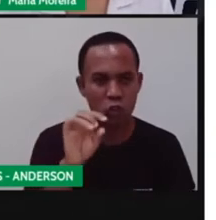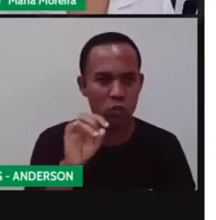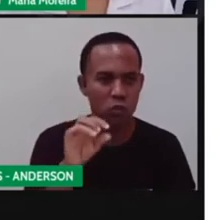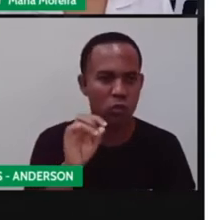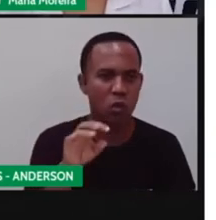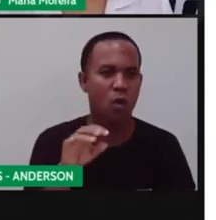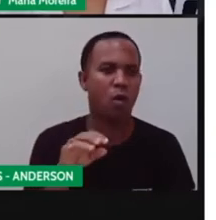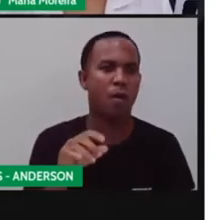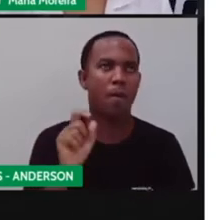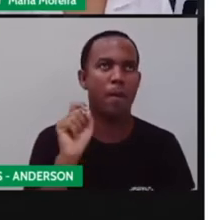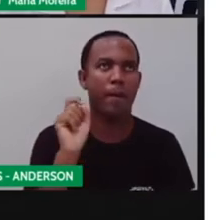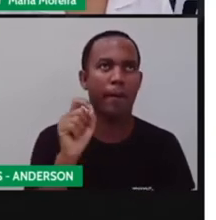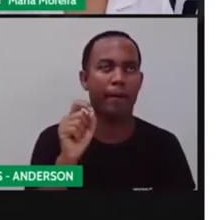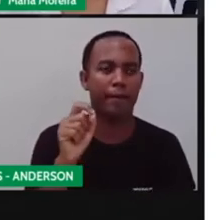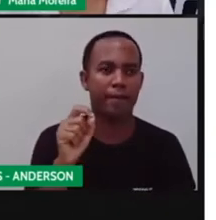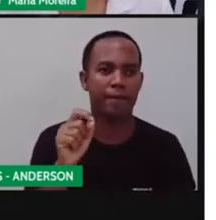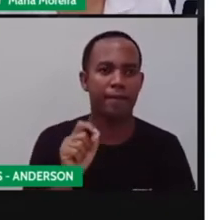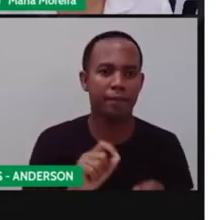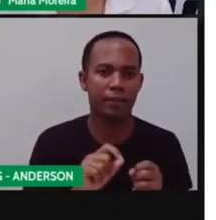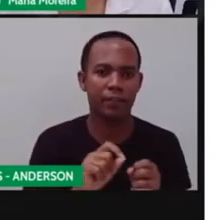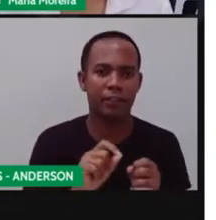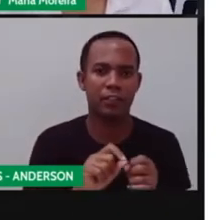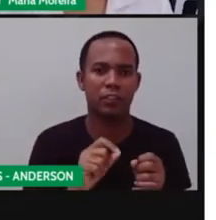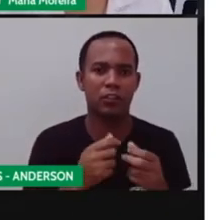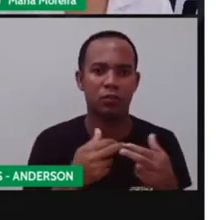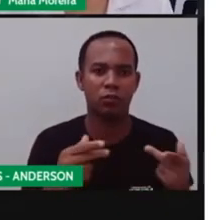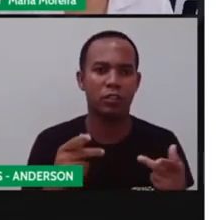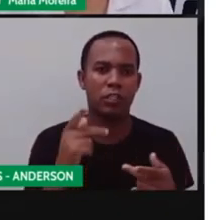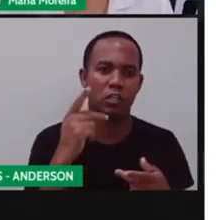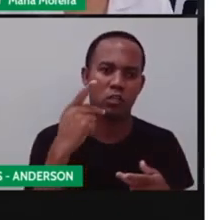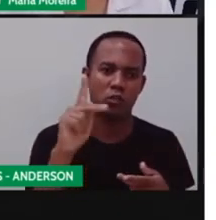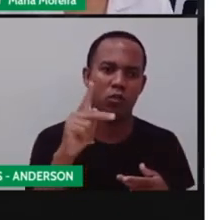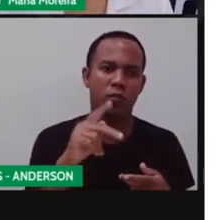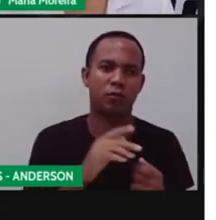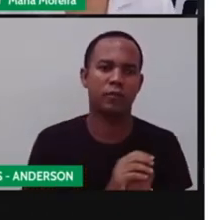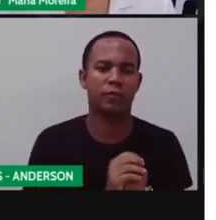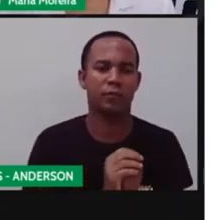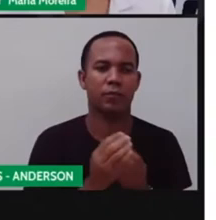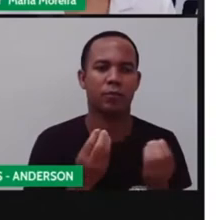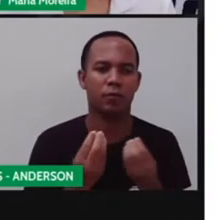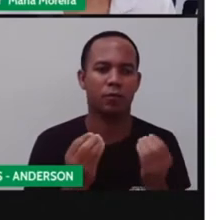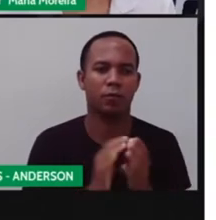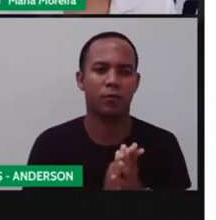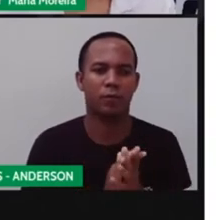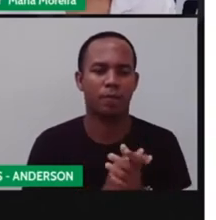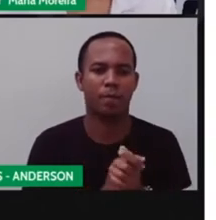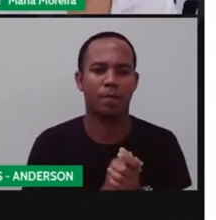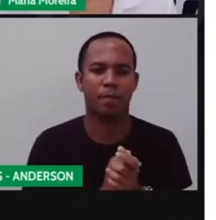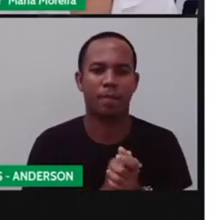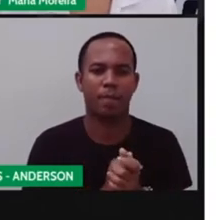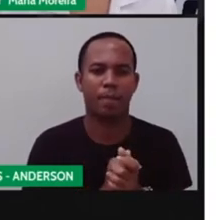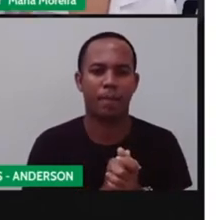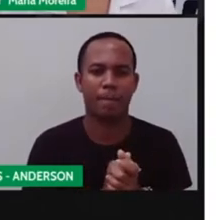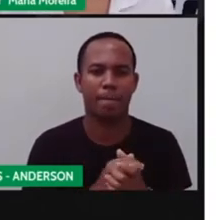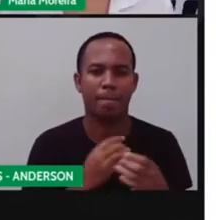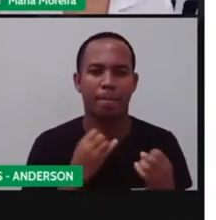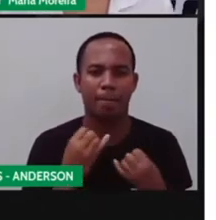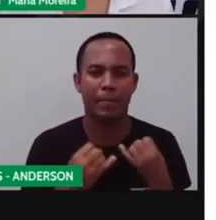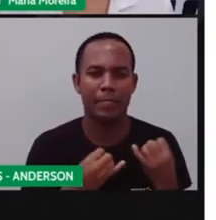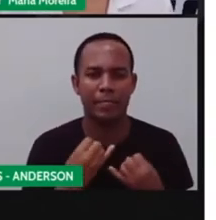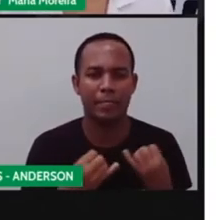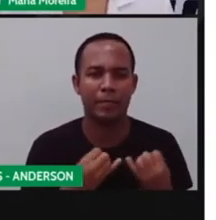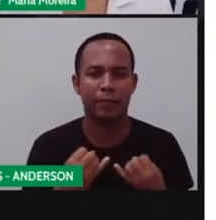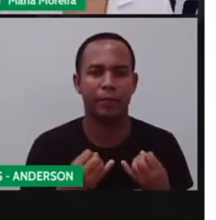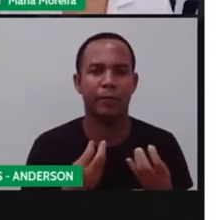Roupa só para vocês. Sapatos só para vocês. Brinquedos, né? Para vocês. E isso, né? Esse brinquedo que foi